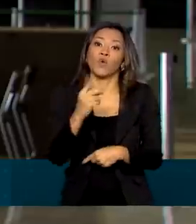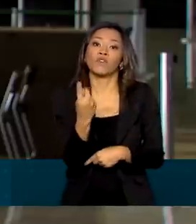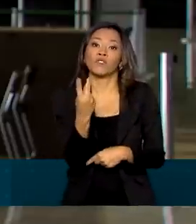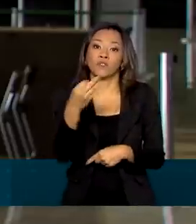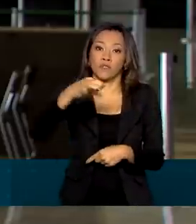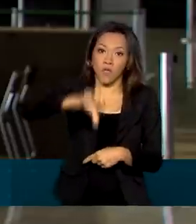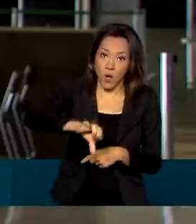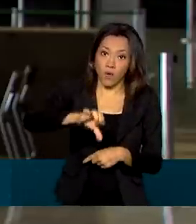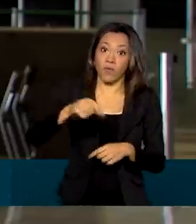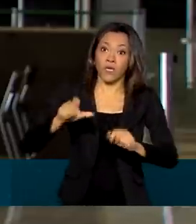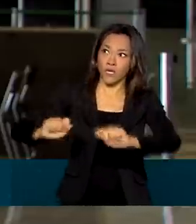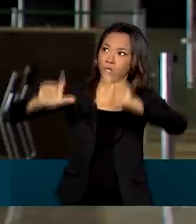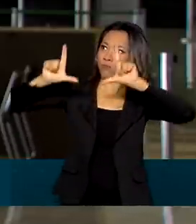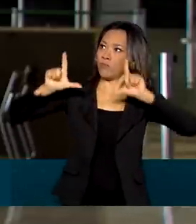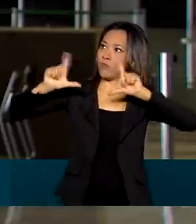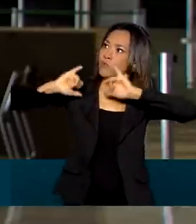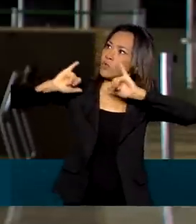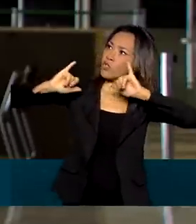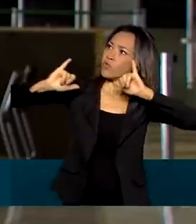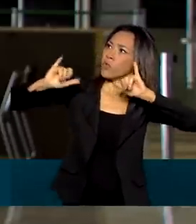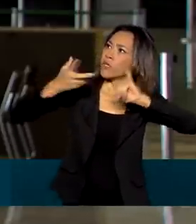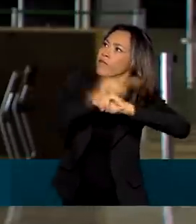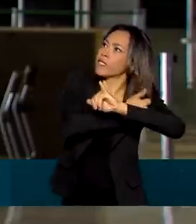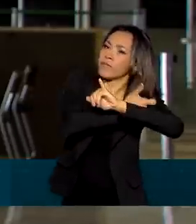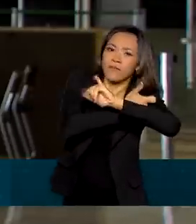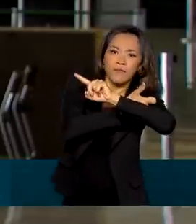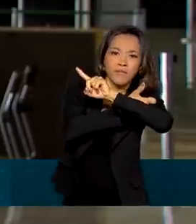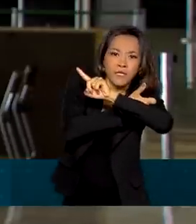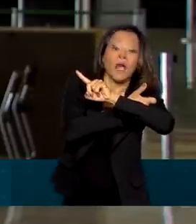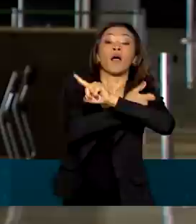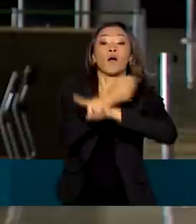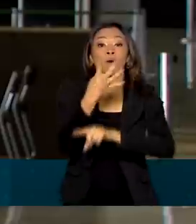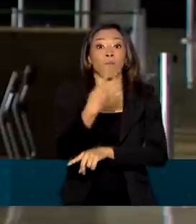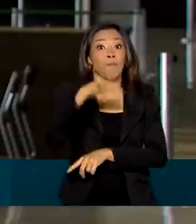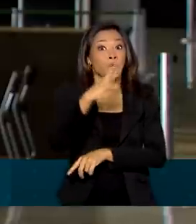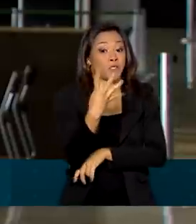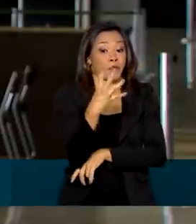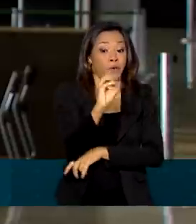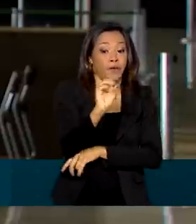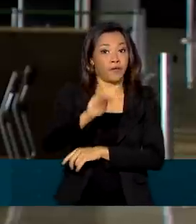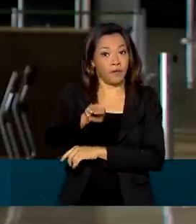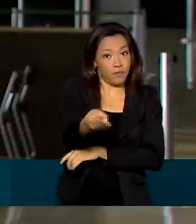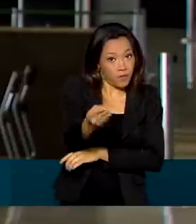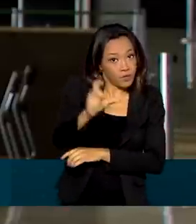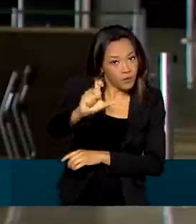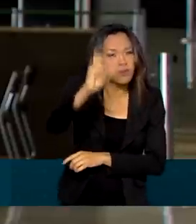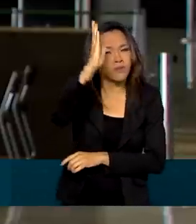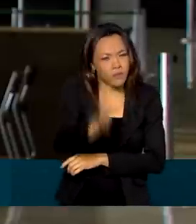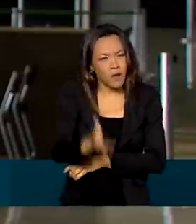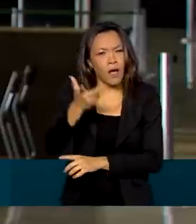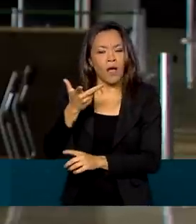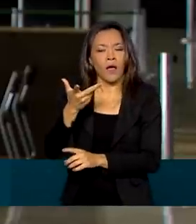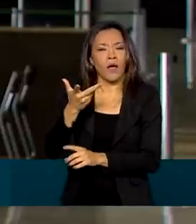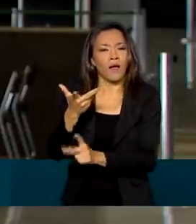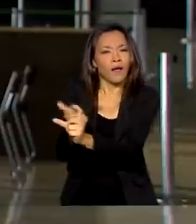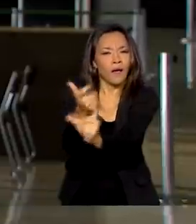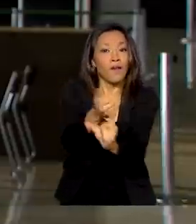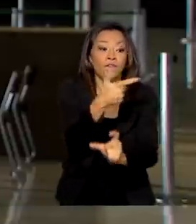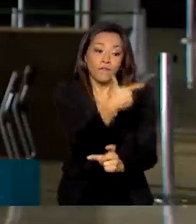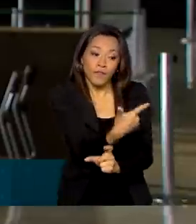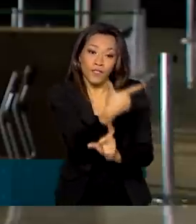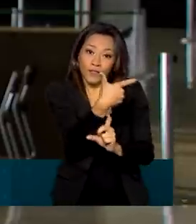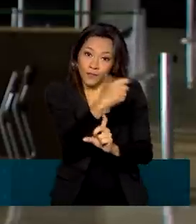segundo o vacinômetro do Ministério da Saúde, mais de 40 milhões de doses já foram aplicadas. Mais 28 milhões de pessoas